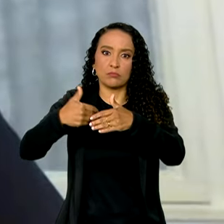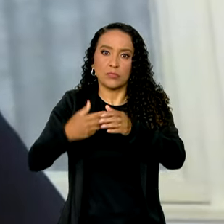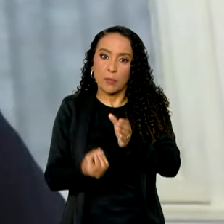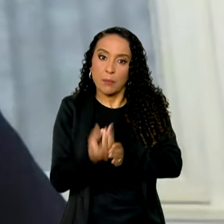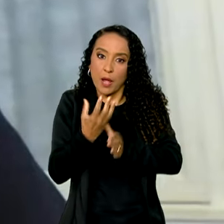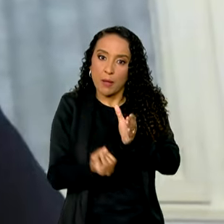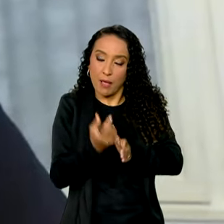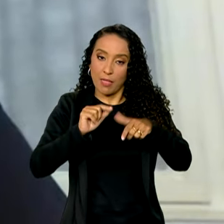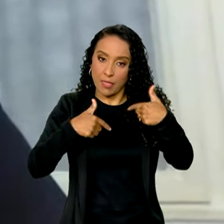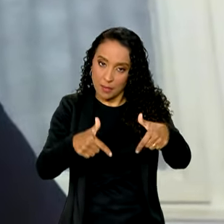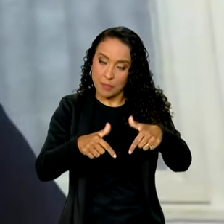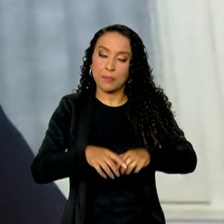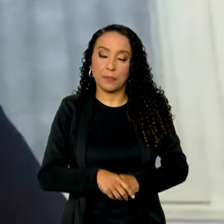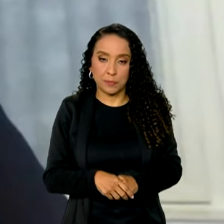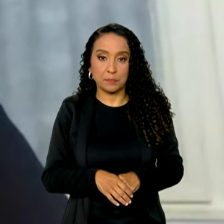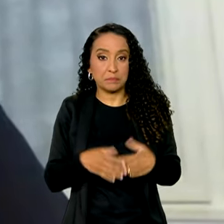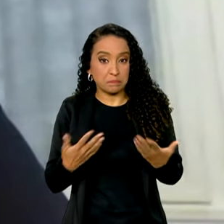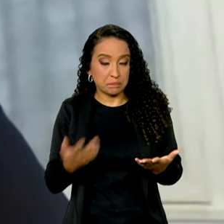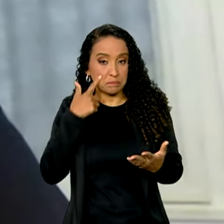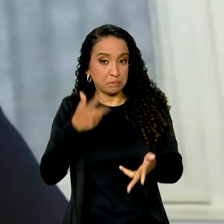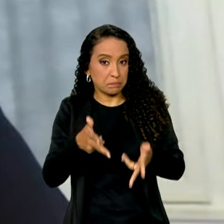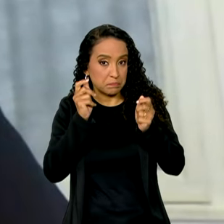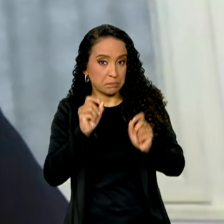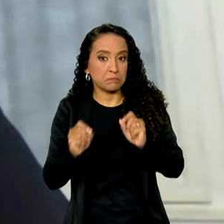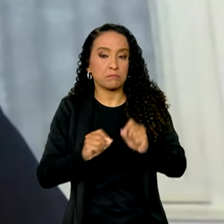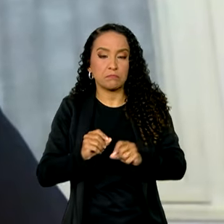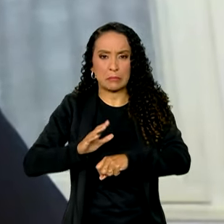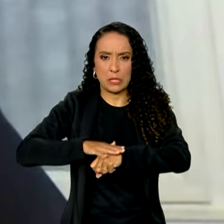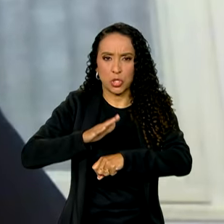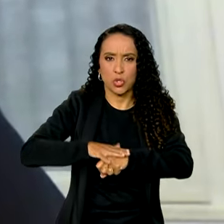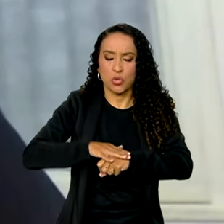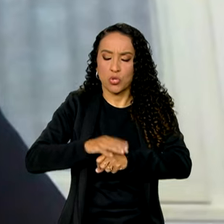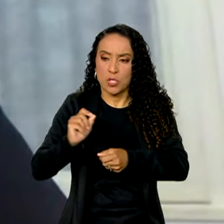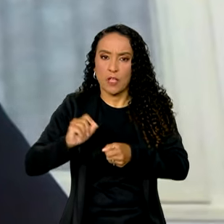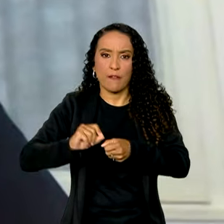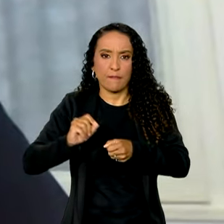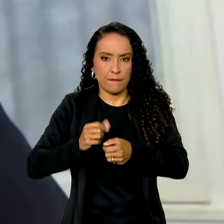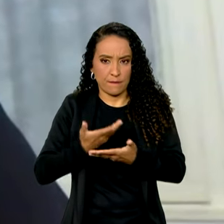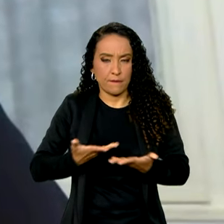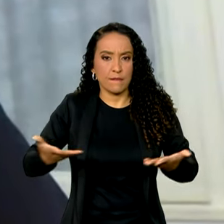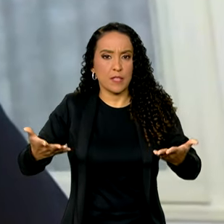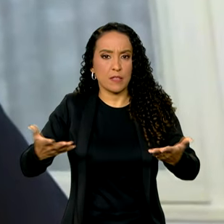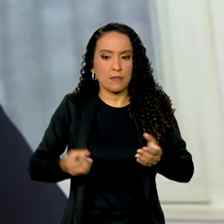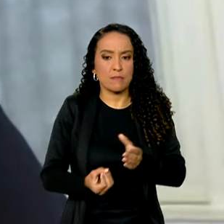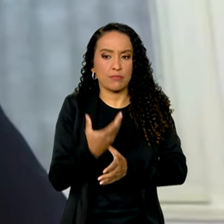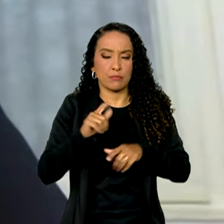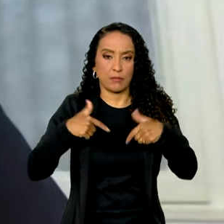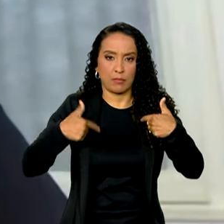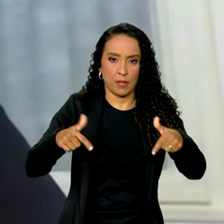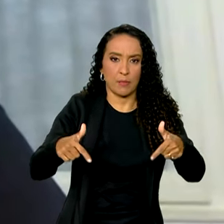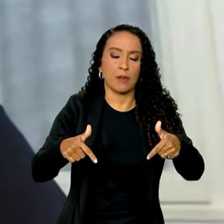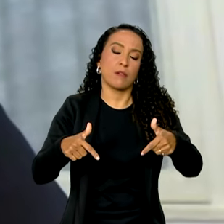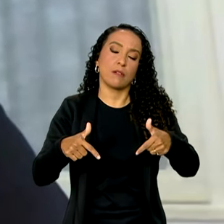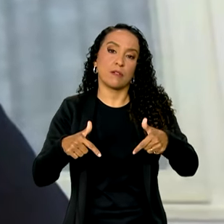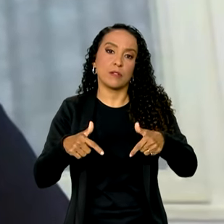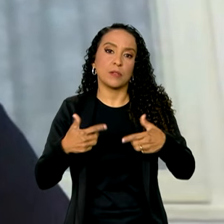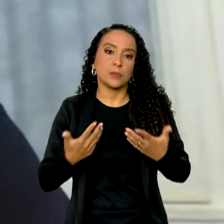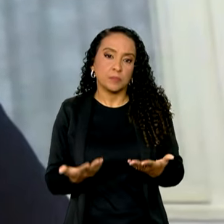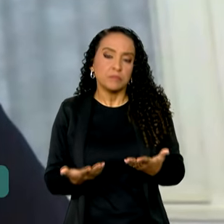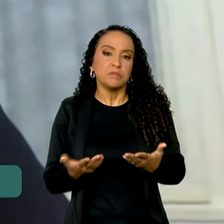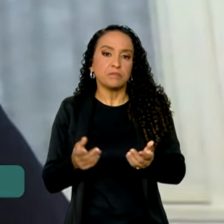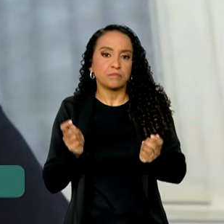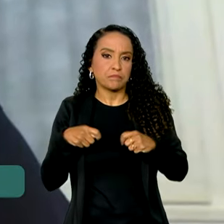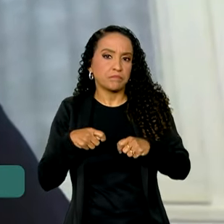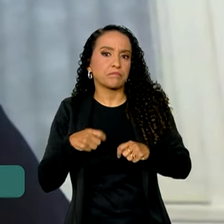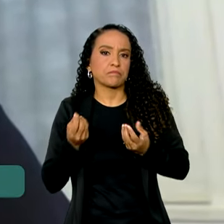gerando emprego. Então, a gente vê que as ações que estão sendo feitas para a geração de emprego, elas